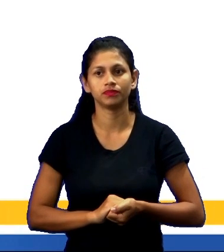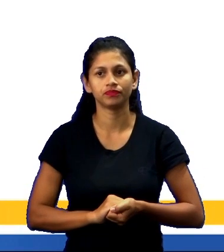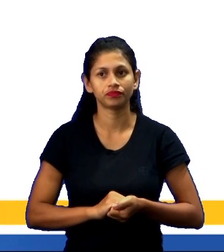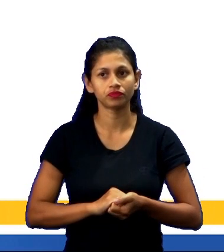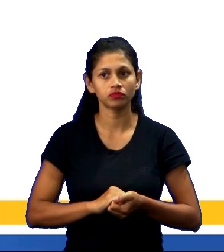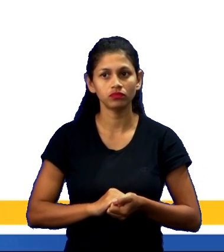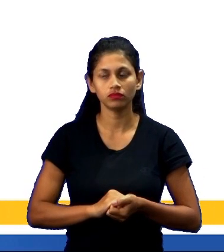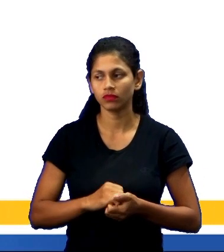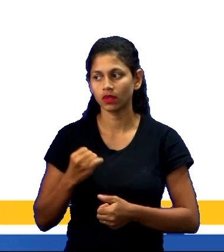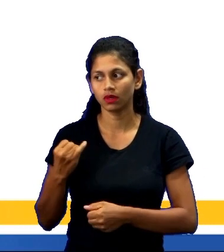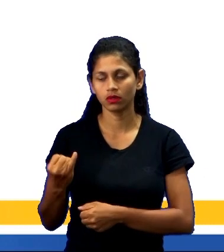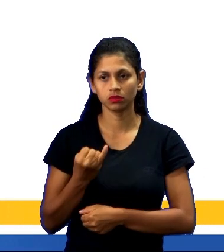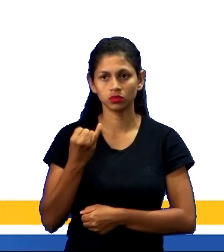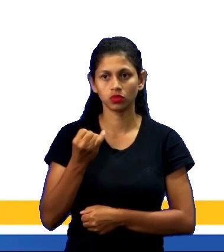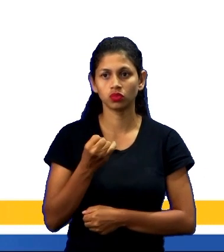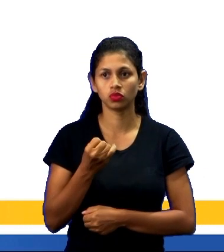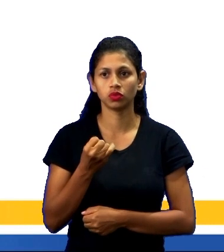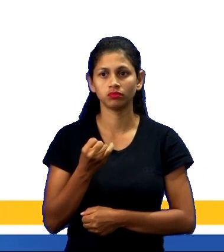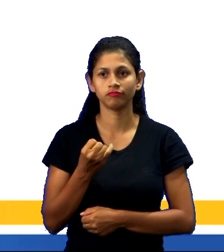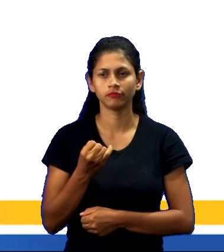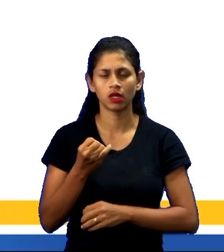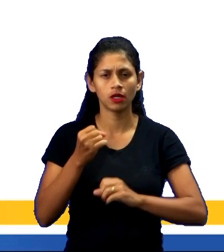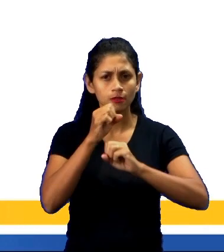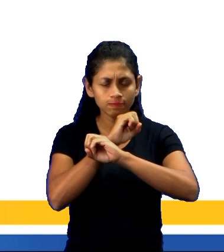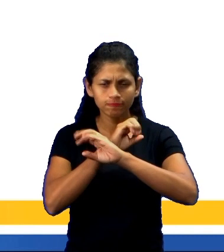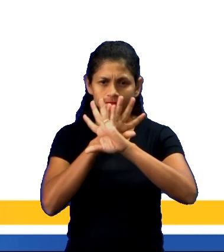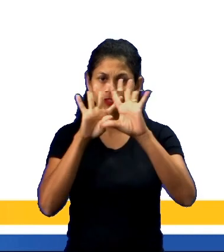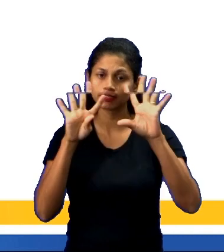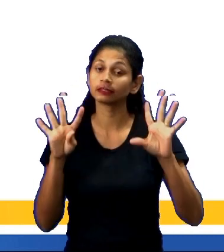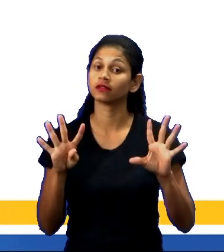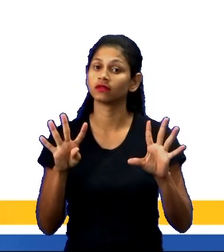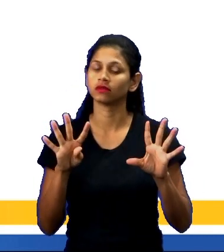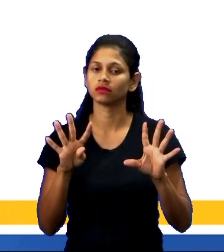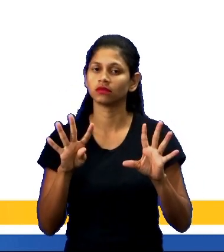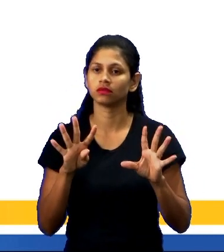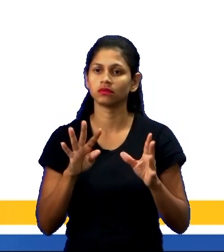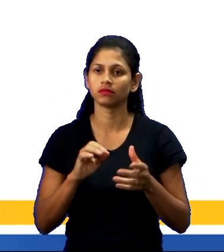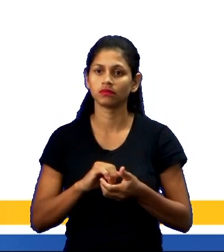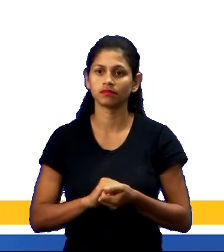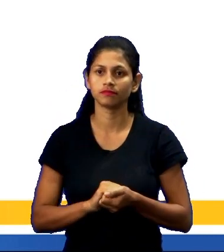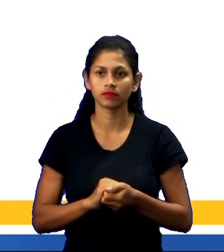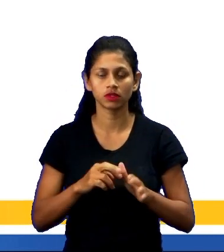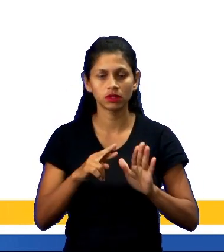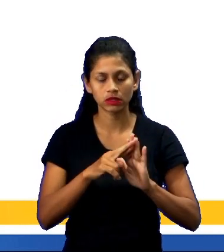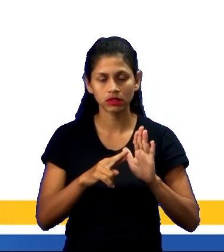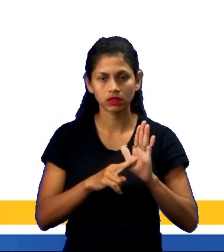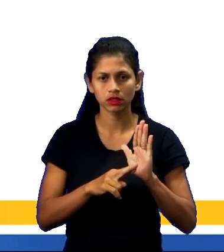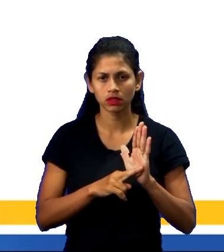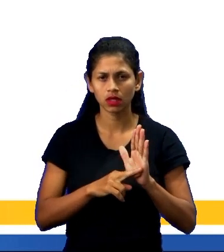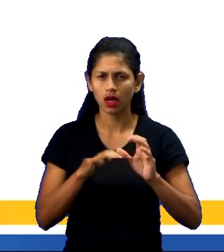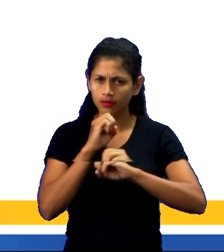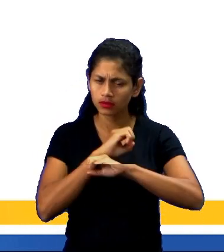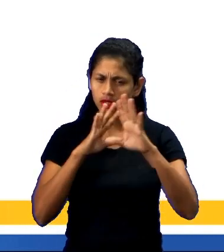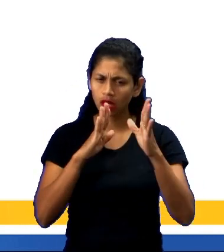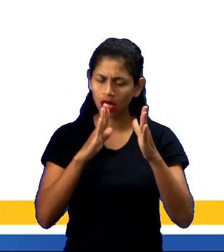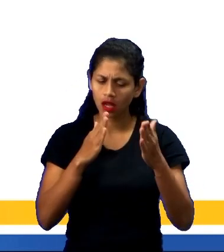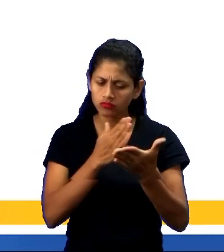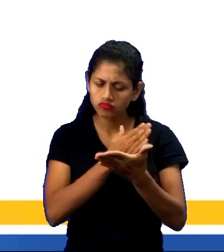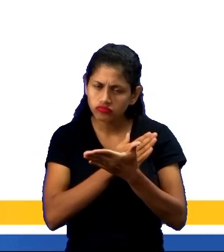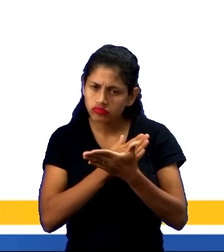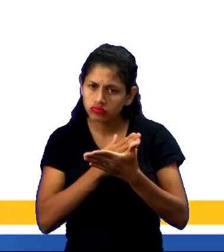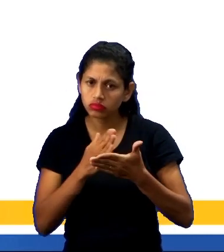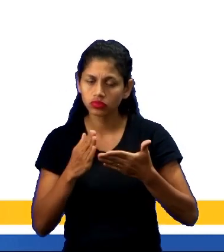contar com um regulamento abrangente é a transparência. Se as regras, as irregularidades e as punições ficam claras desde o início,